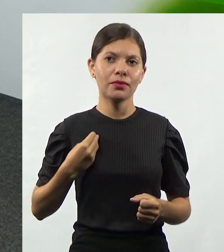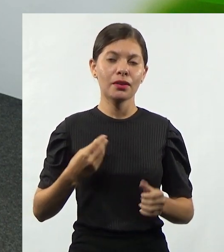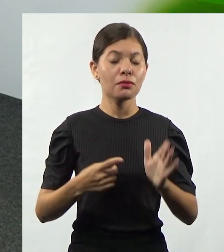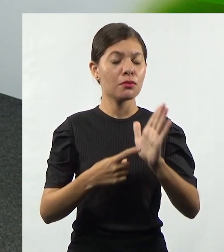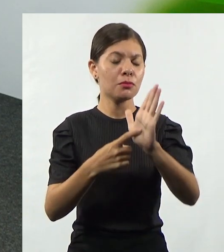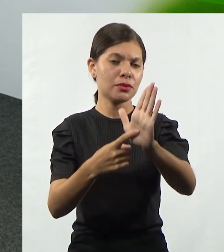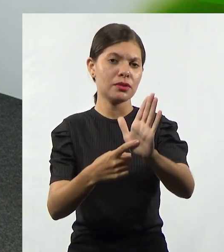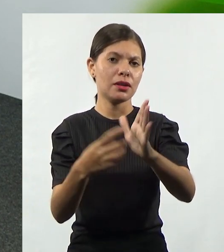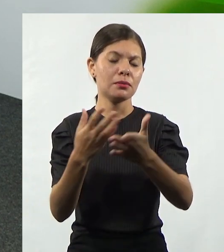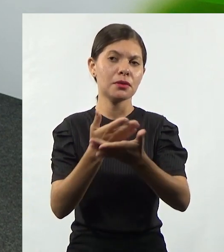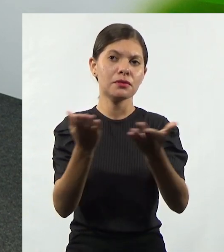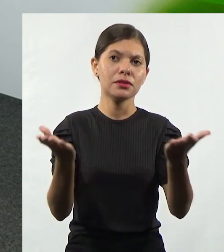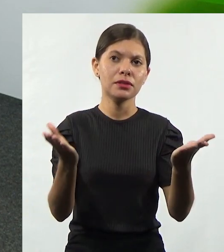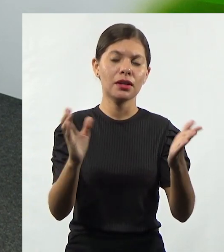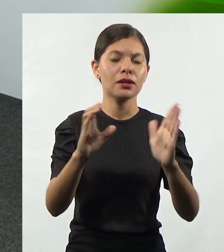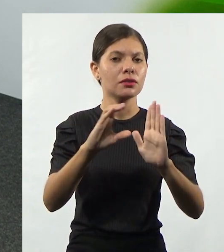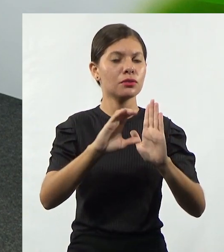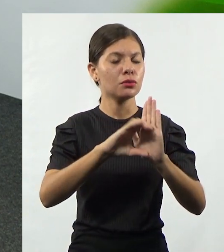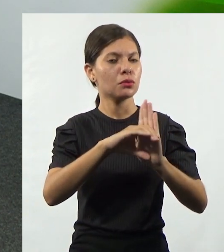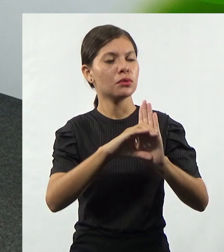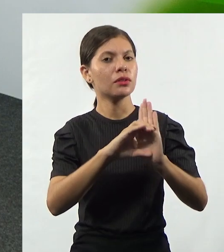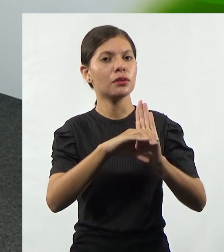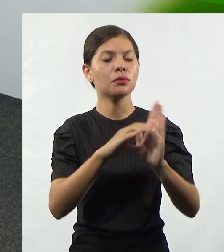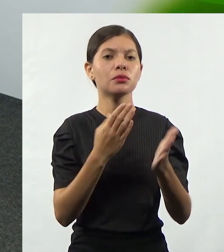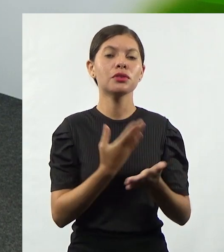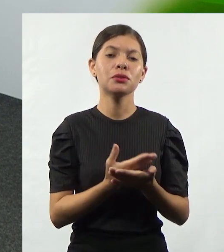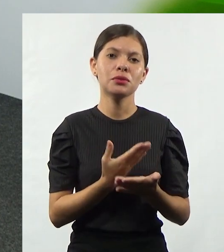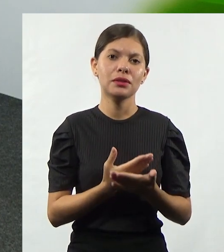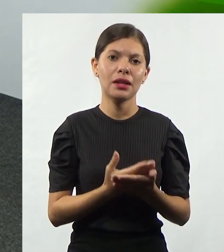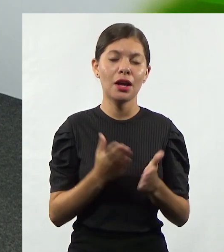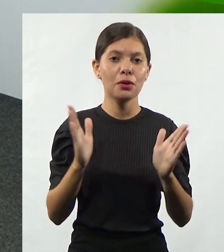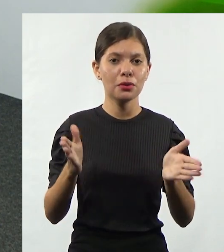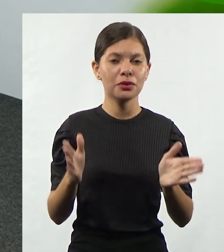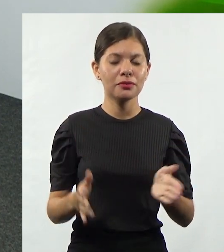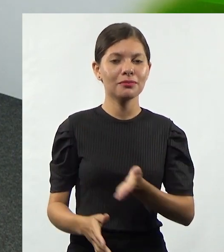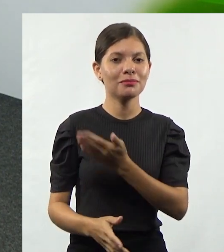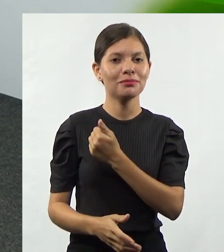gente vai estudar na webaula de hoje. Vamos nessa?